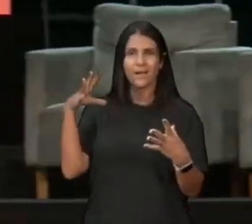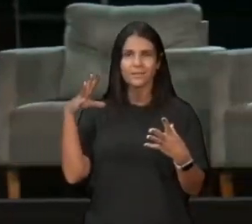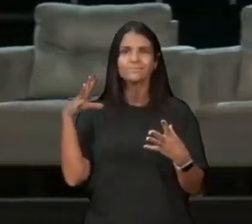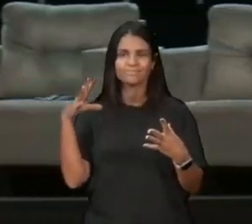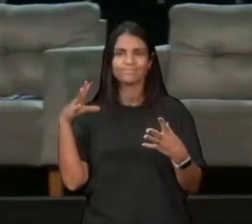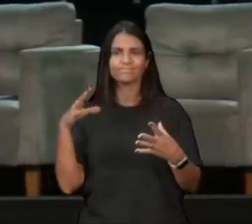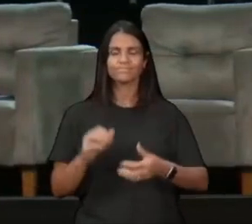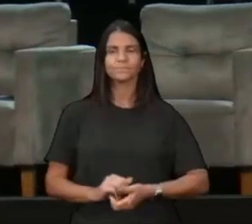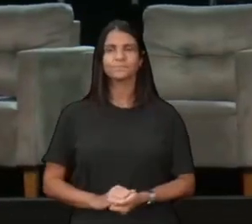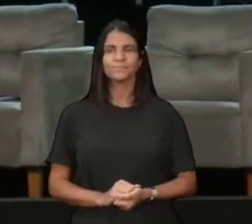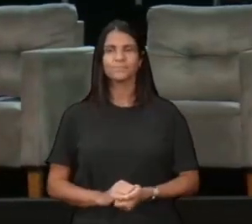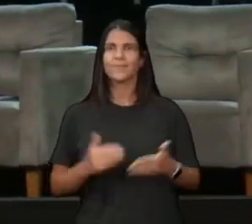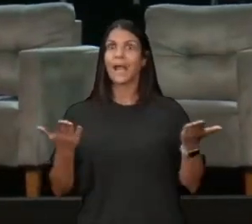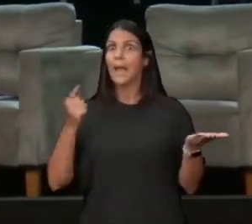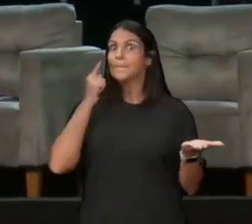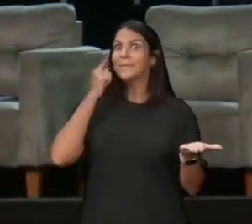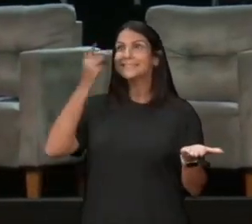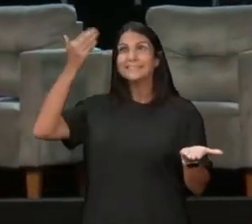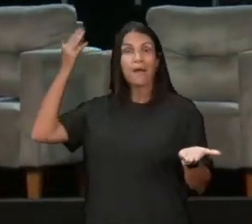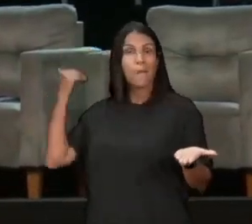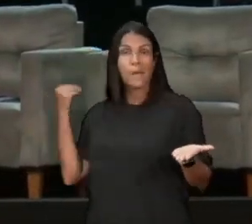Jesus fazia um milagre no sábado, aí que dava ruim mesmo,